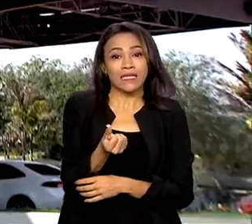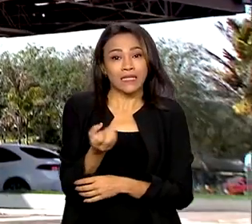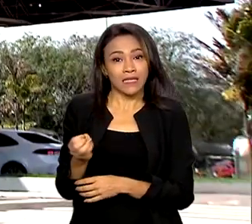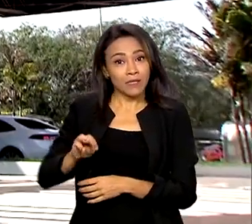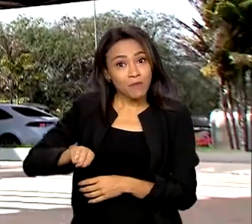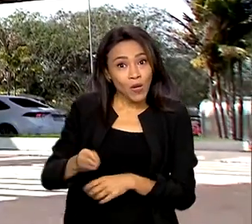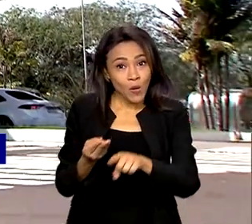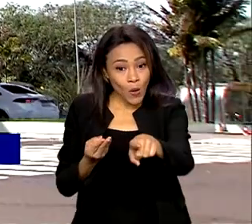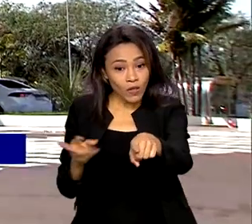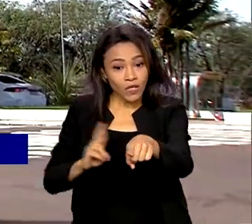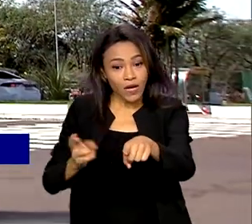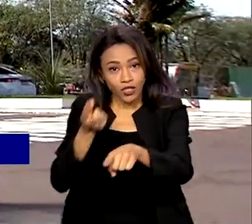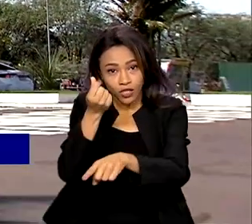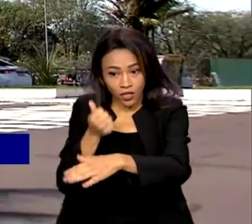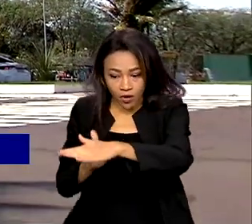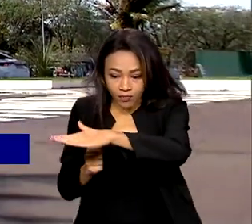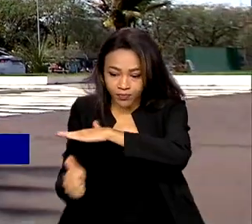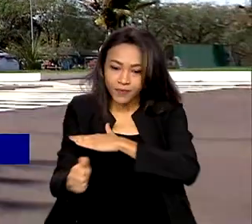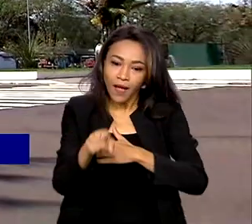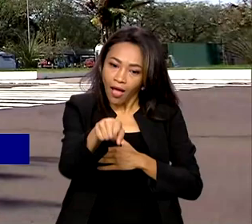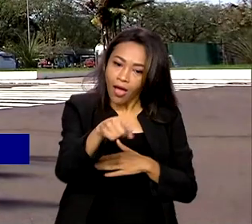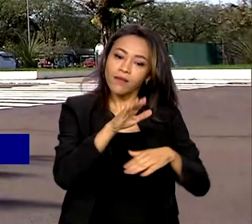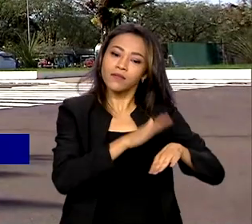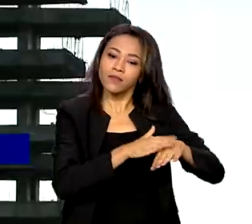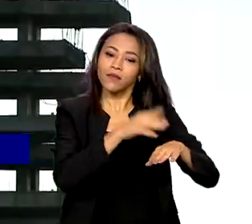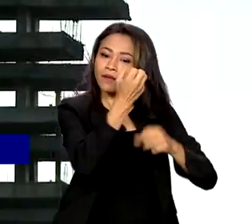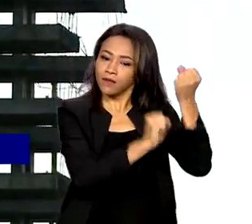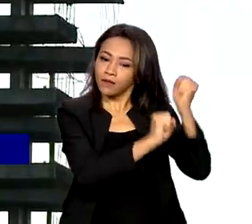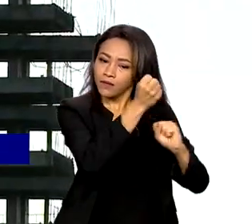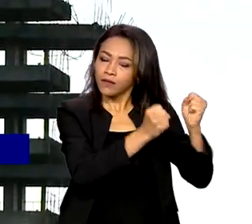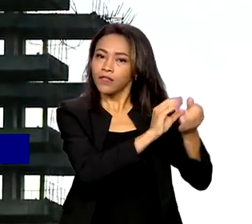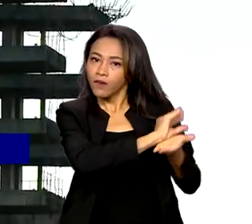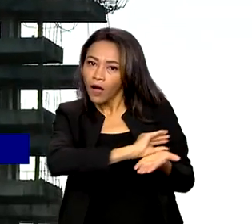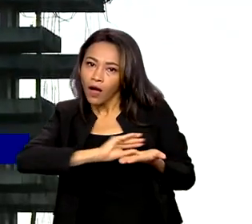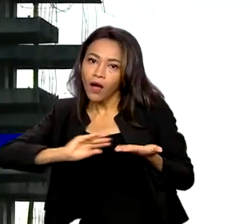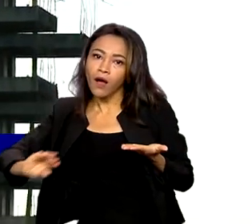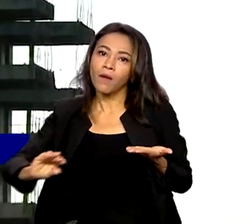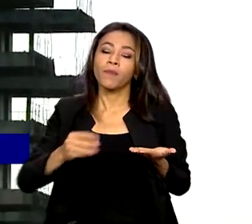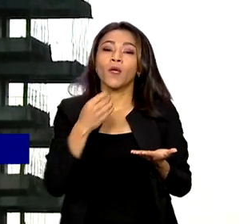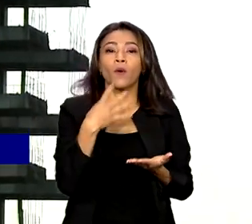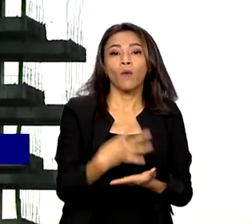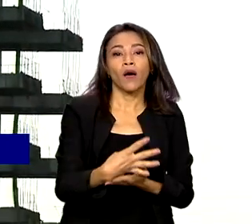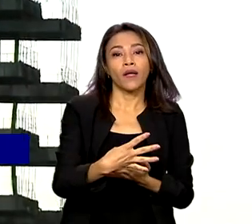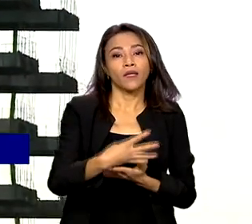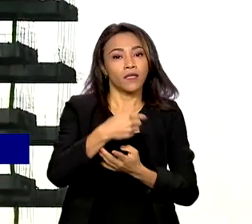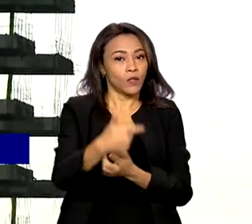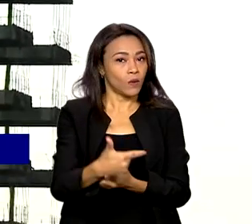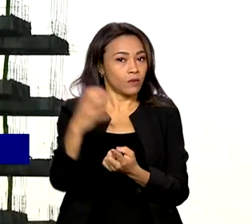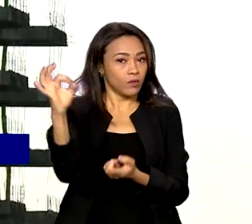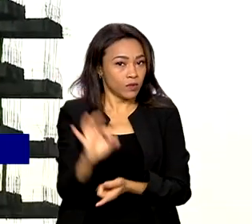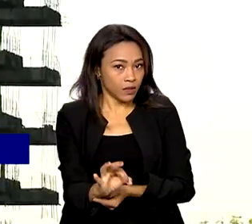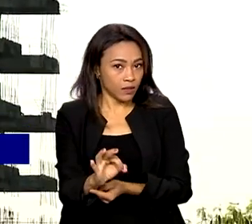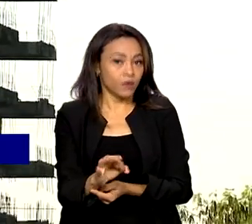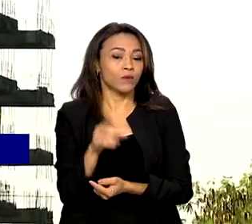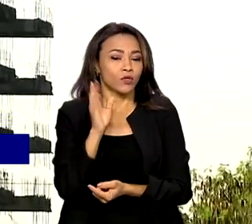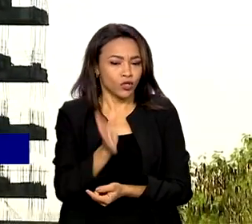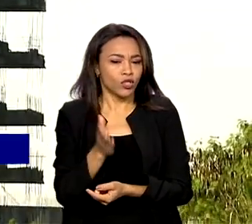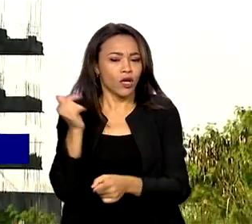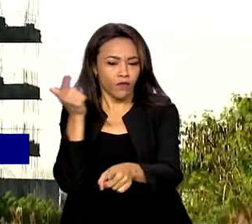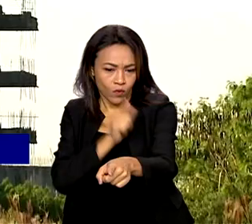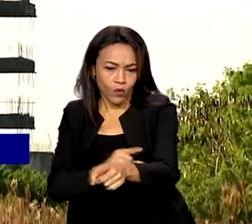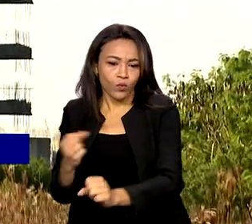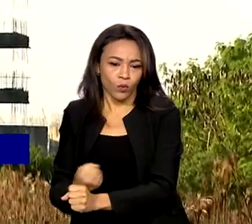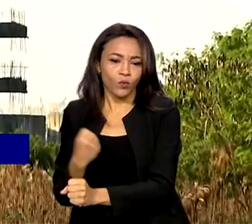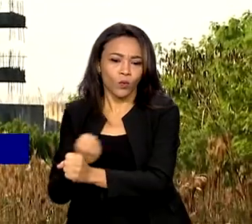para a retomada das obras é da Itaipu Binacional. Menos de 42% dos trabalhos nos campos foram executados.